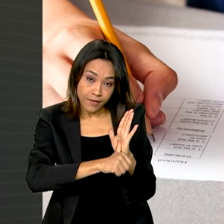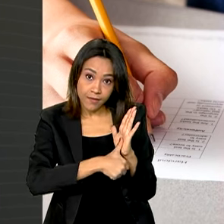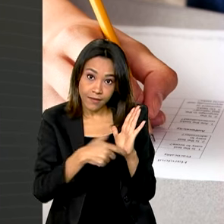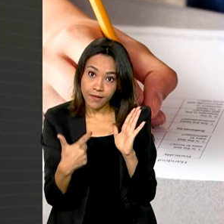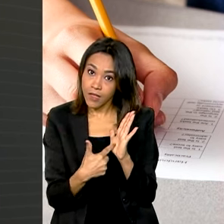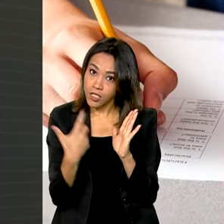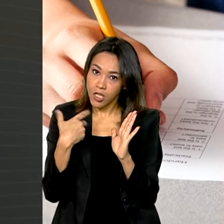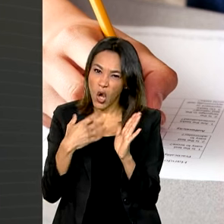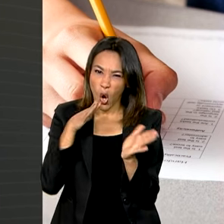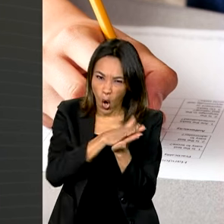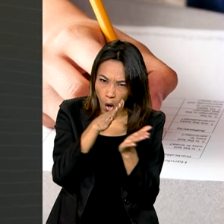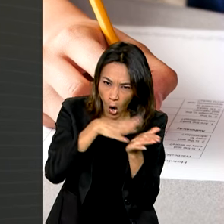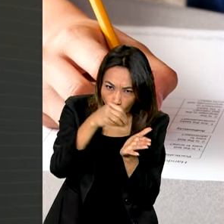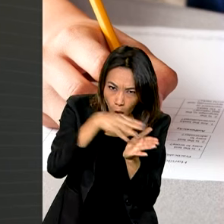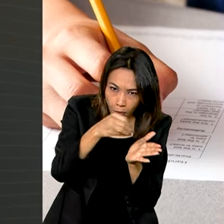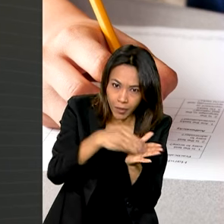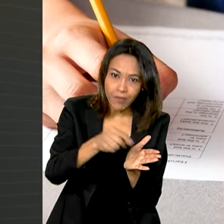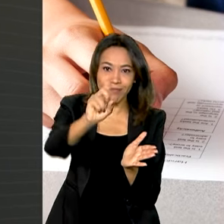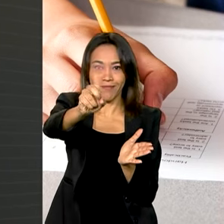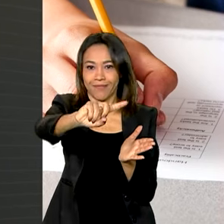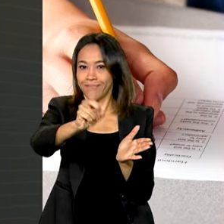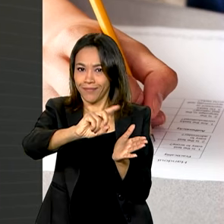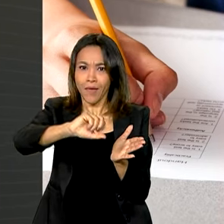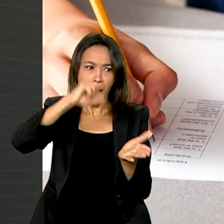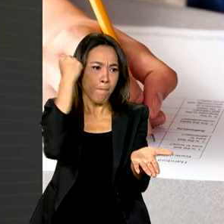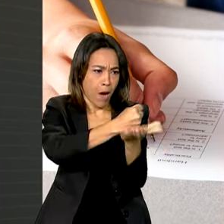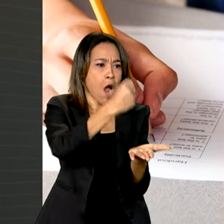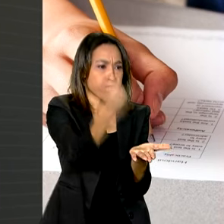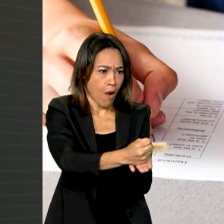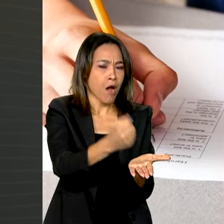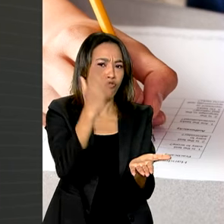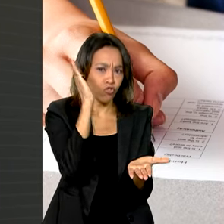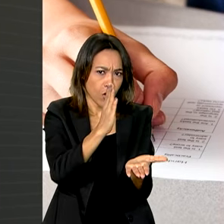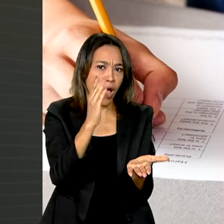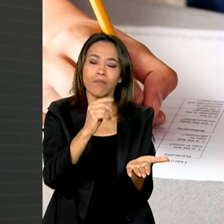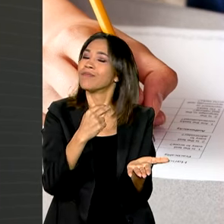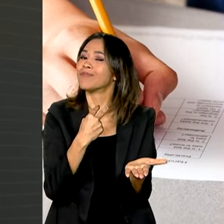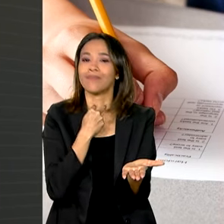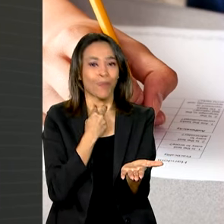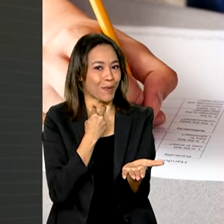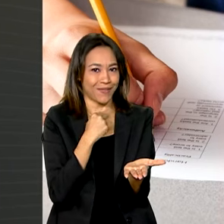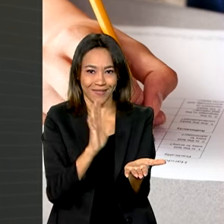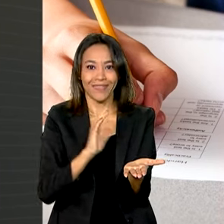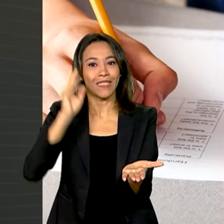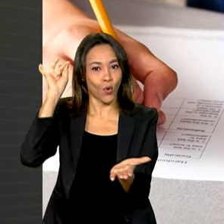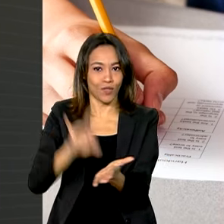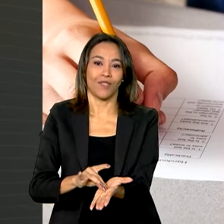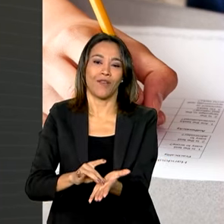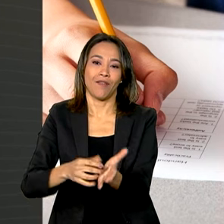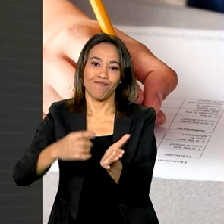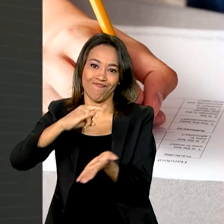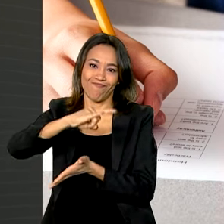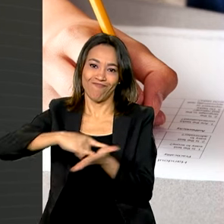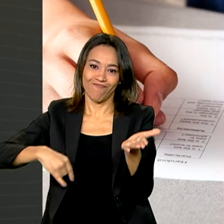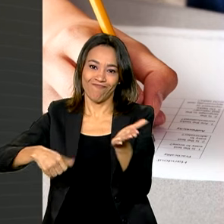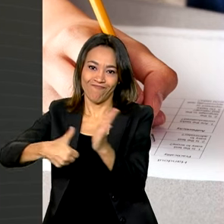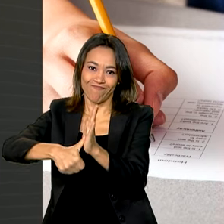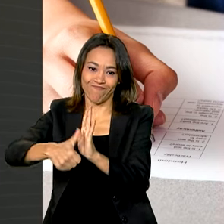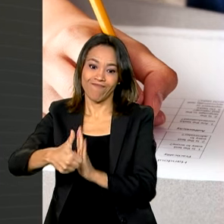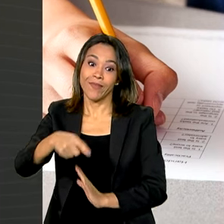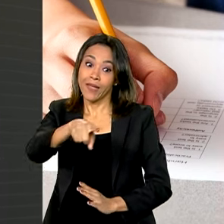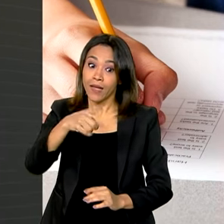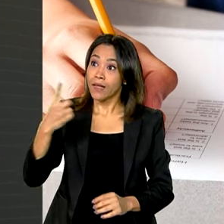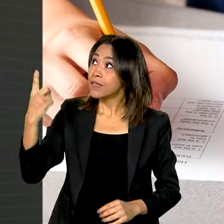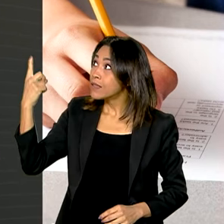será aceita, mesmo que autenticada. Já no caso de documentos digitais, ele deve ser acessado